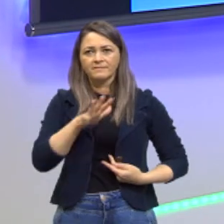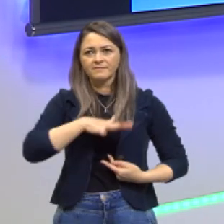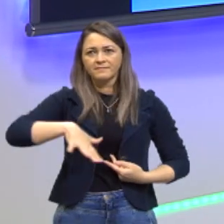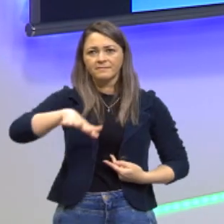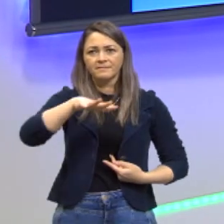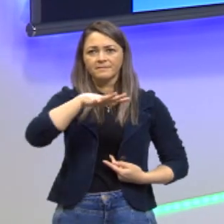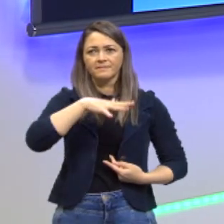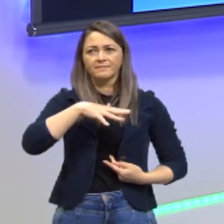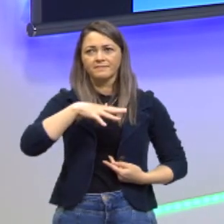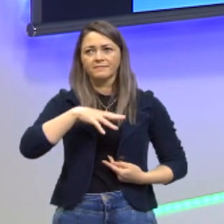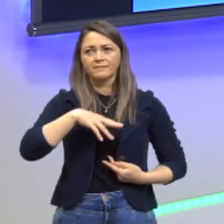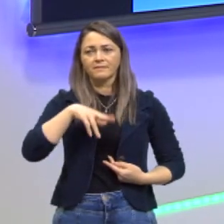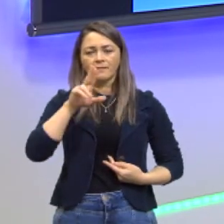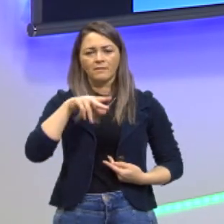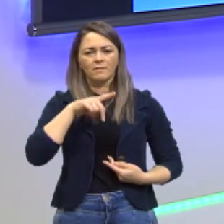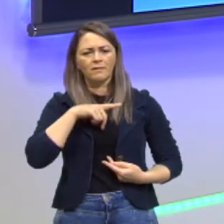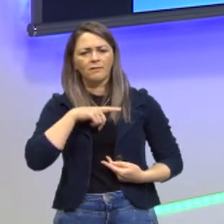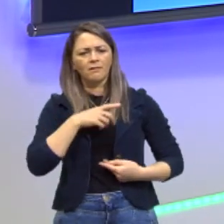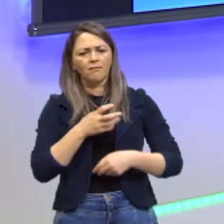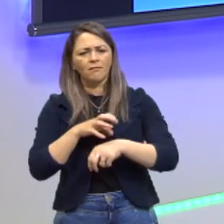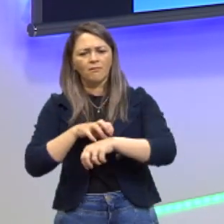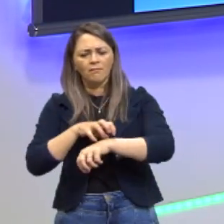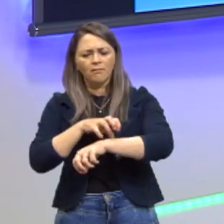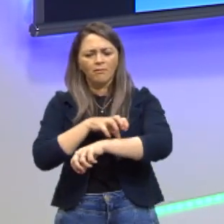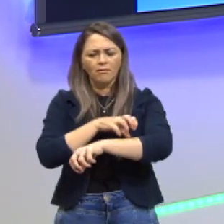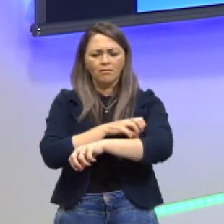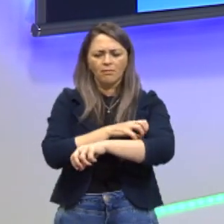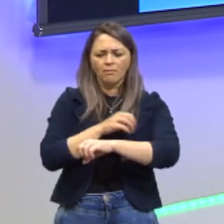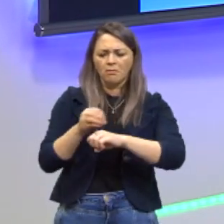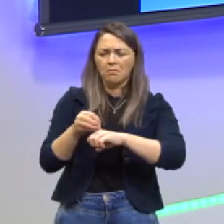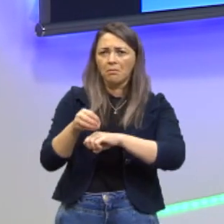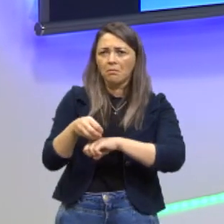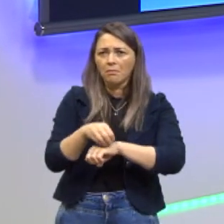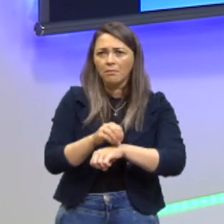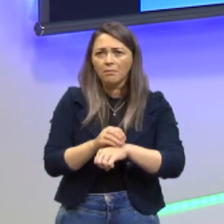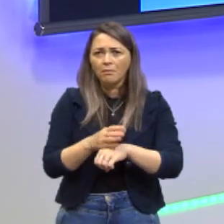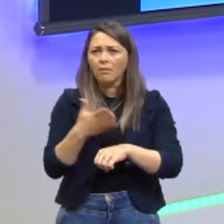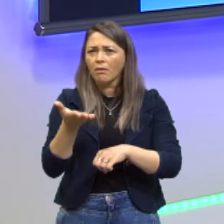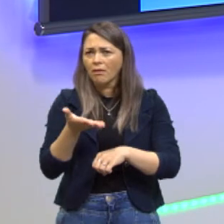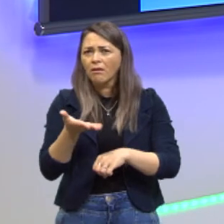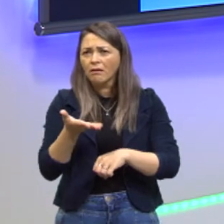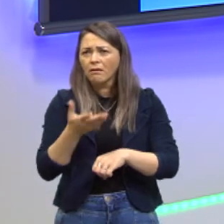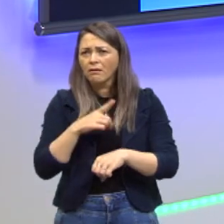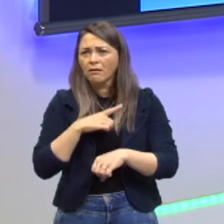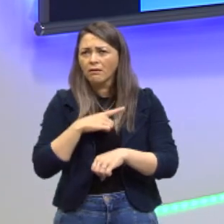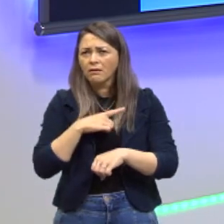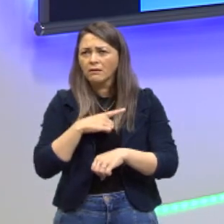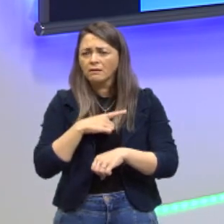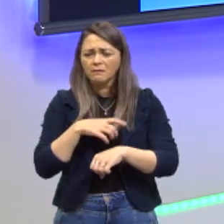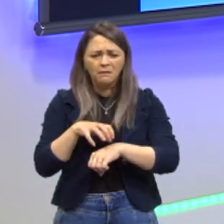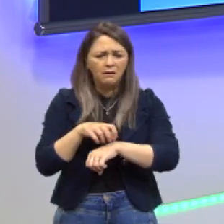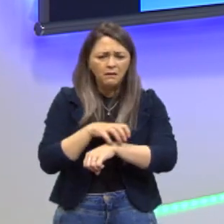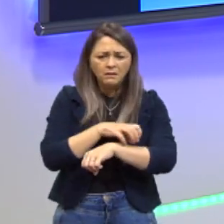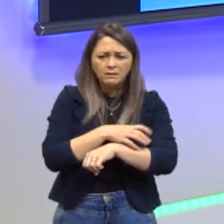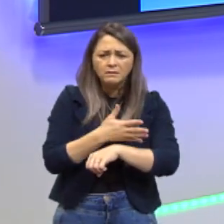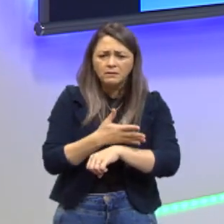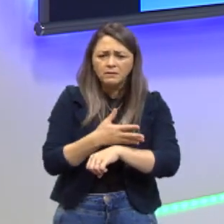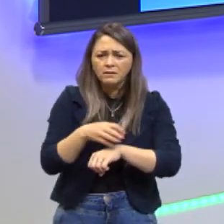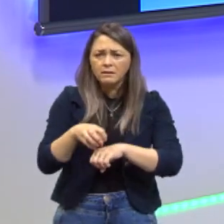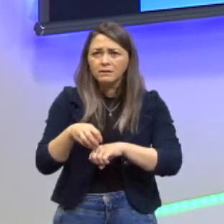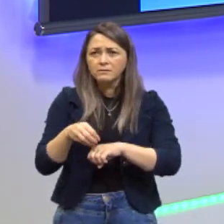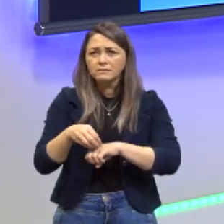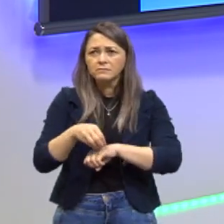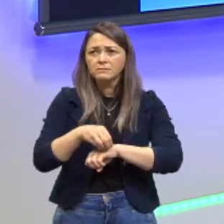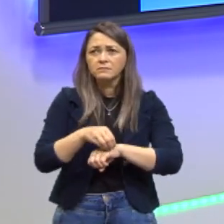pensar, nunca tinha alergia à soja. Agora, do dia para o outro, estou com alergia à soja. Ou